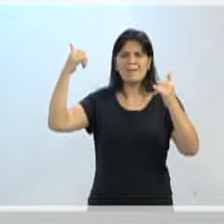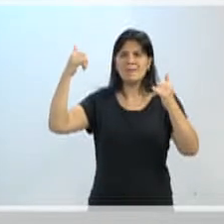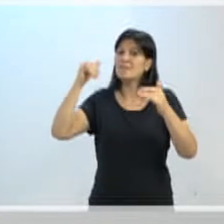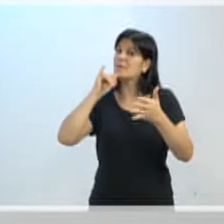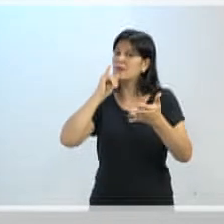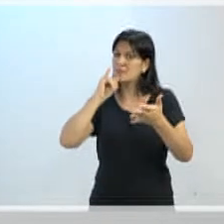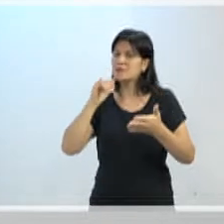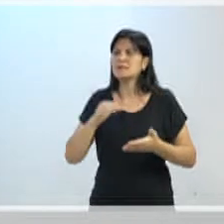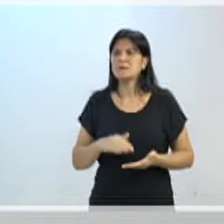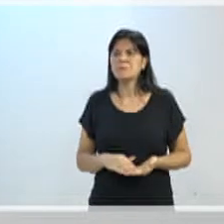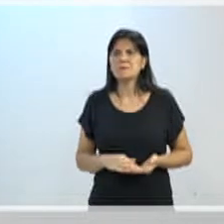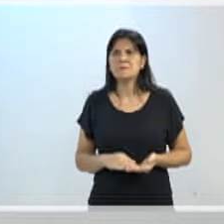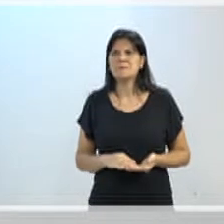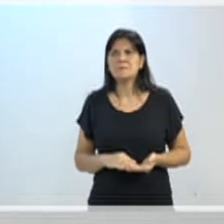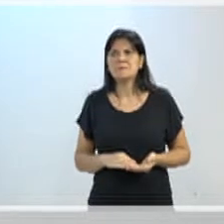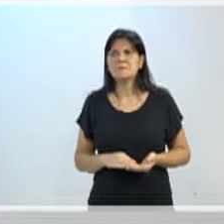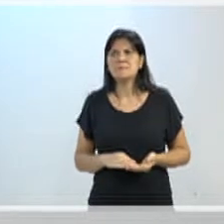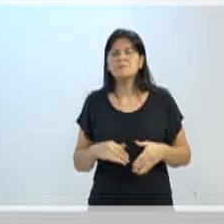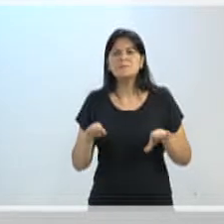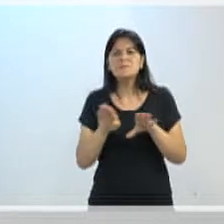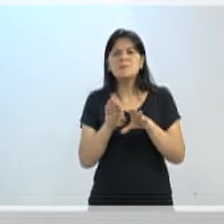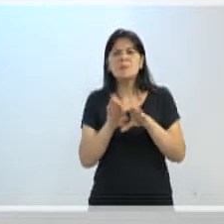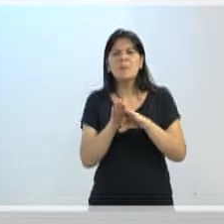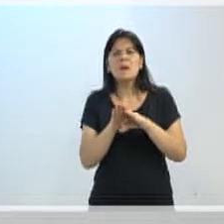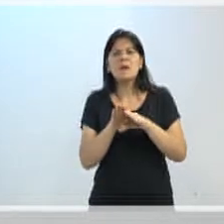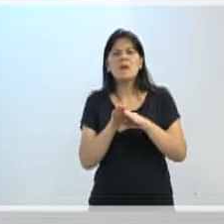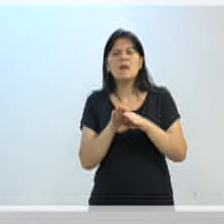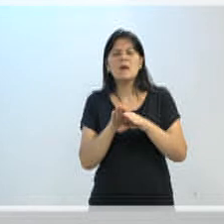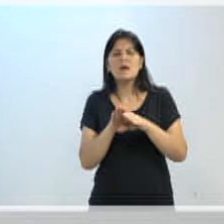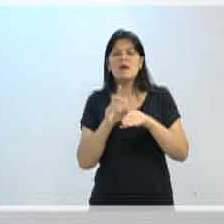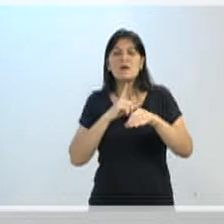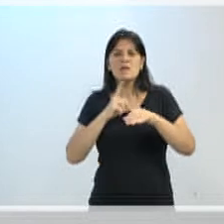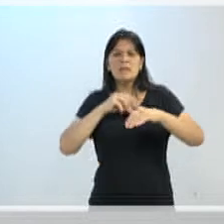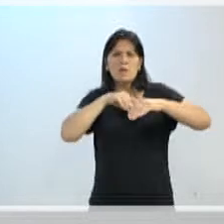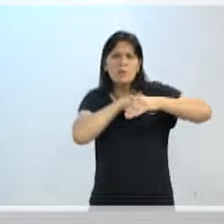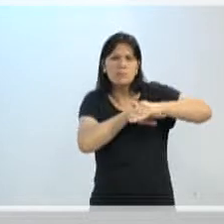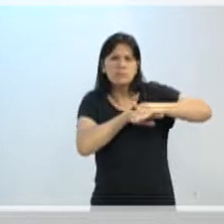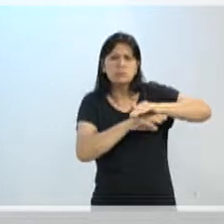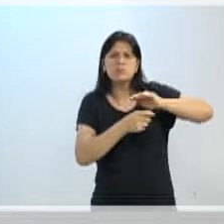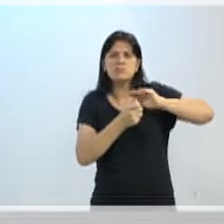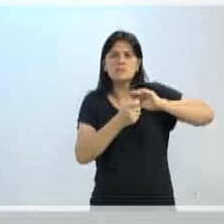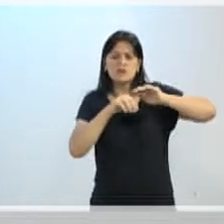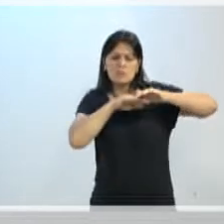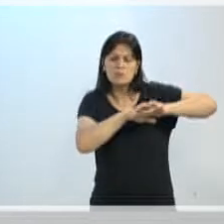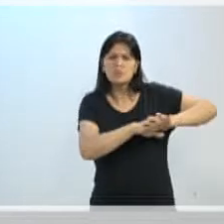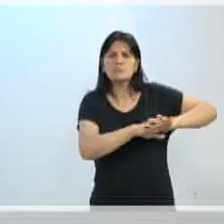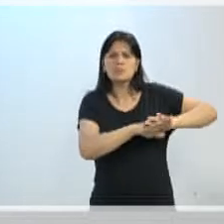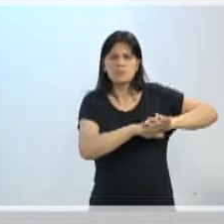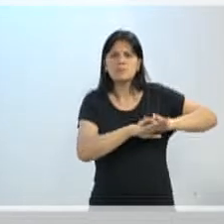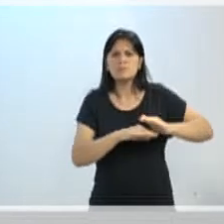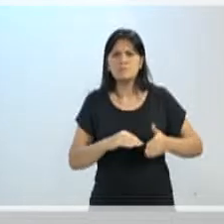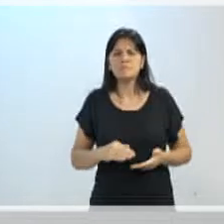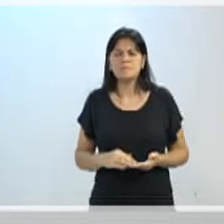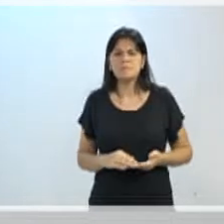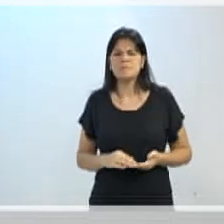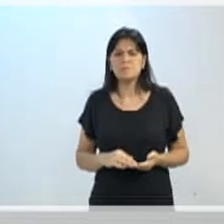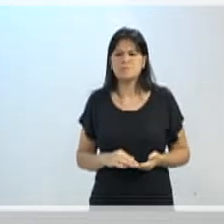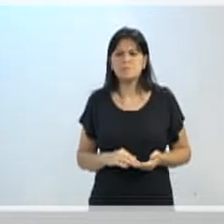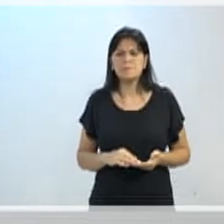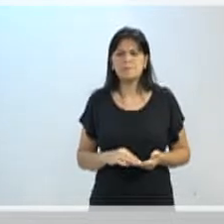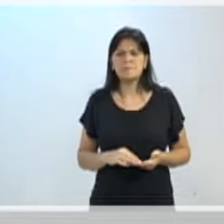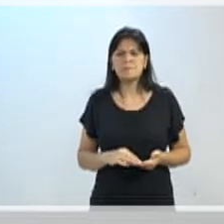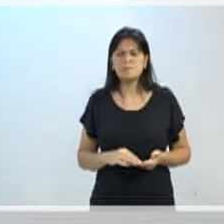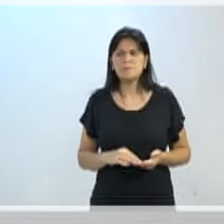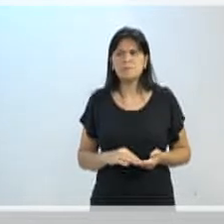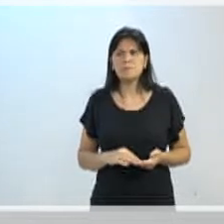E aí vem a criação de um fundo tarifário para cobrir exatamente a diferença entre a tarifa técnica e a tarifa do